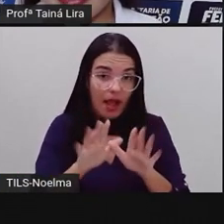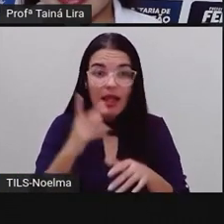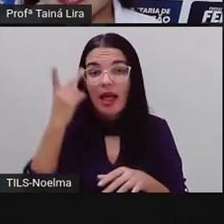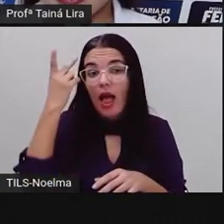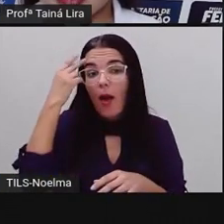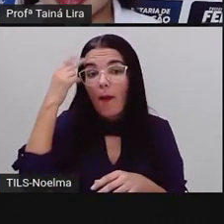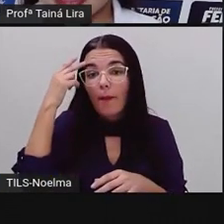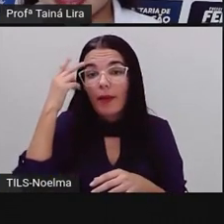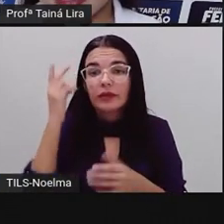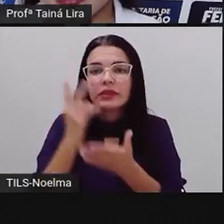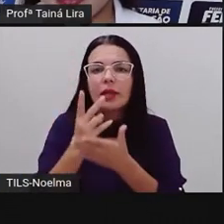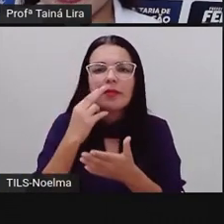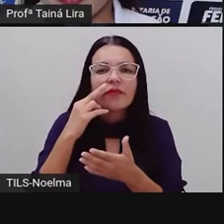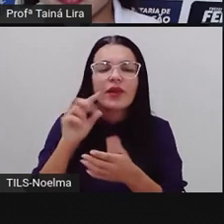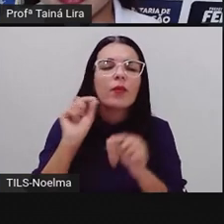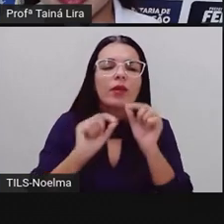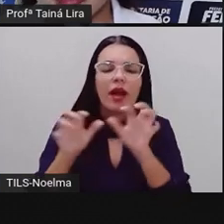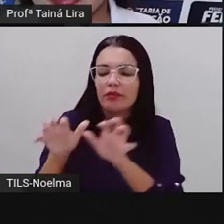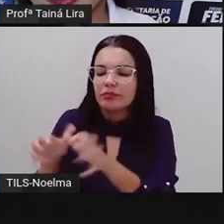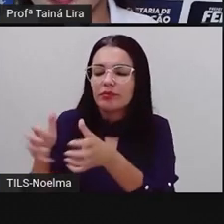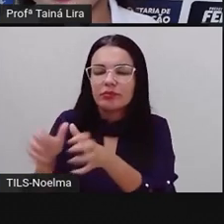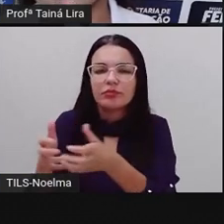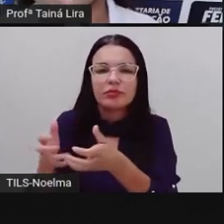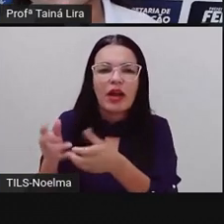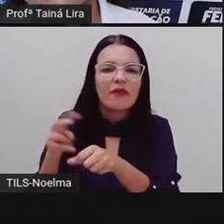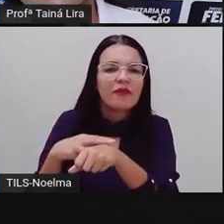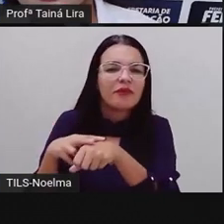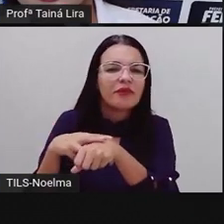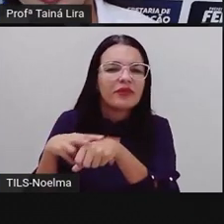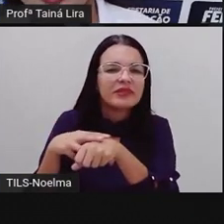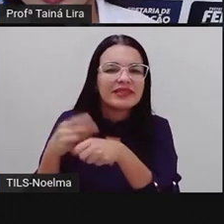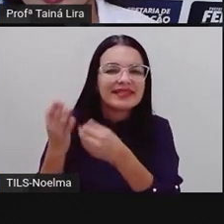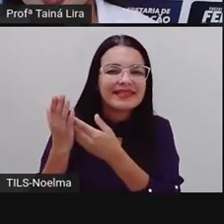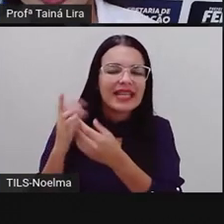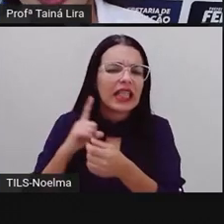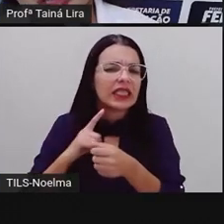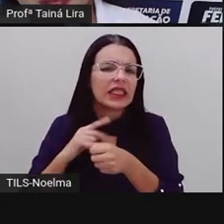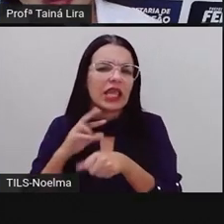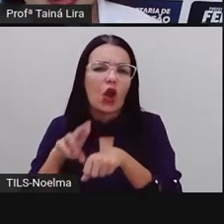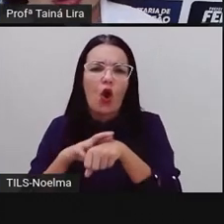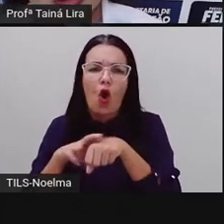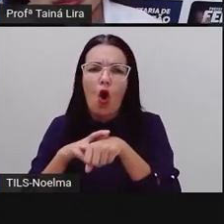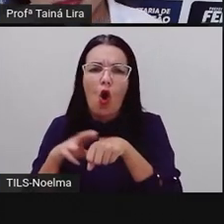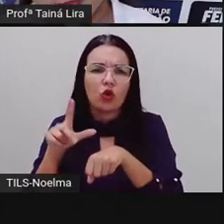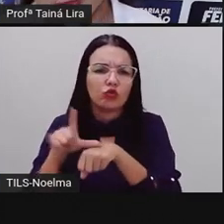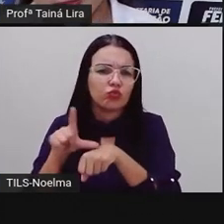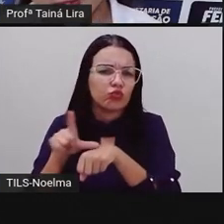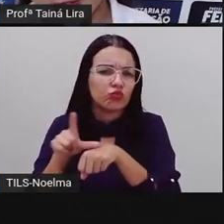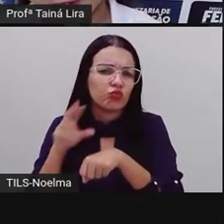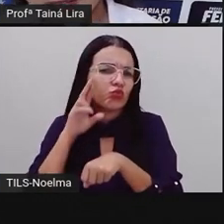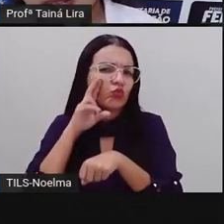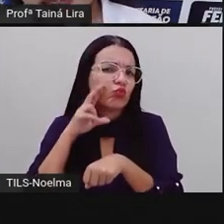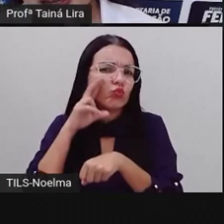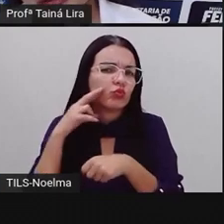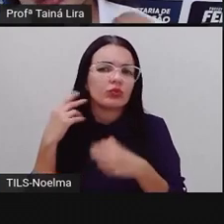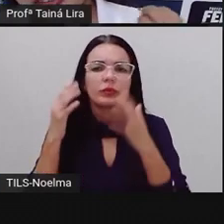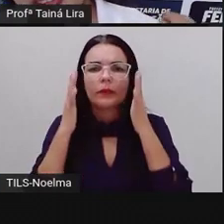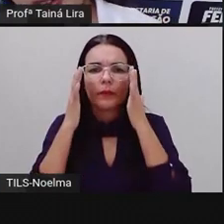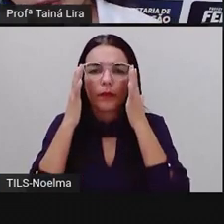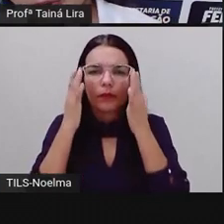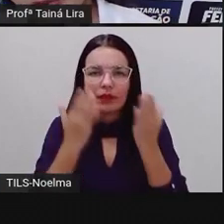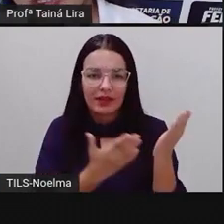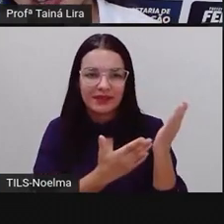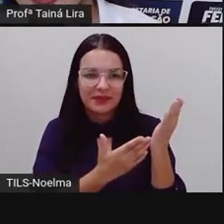gente mais vê é essa daqui, né? Que é a alface crespa, mas existe a alface roxa, ó, que a Pró trouxe para vocês conhecerem, a